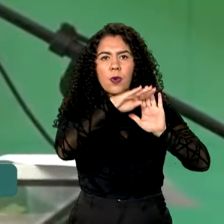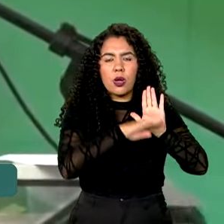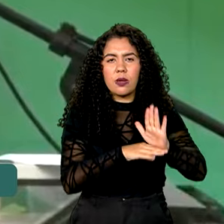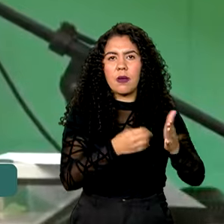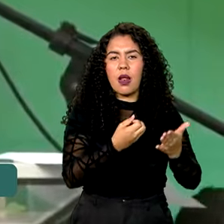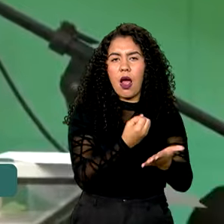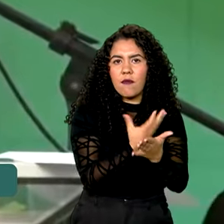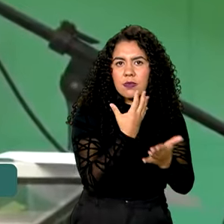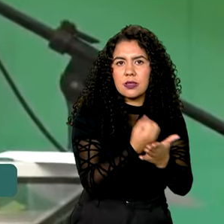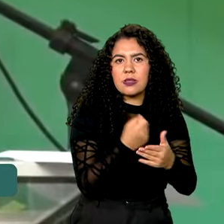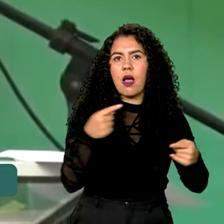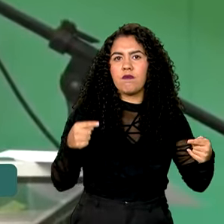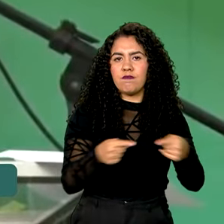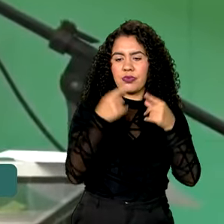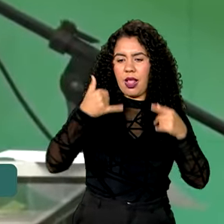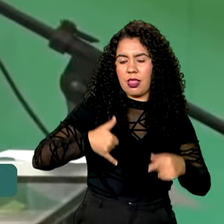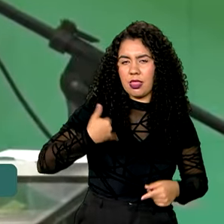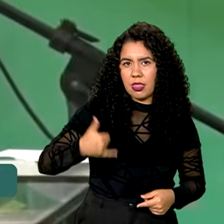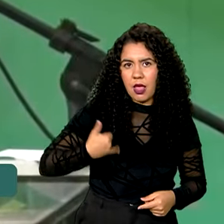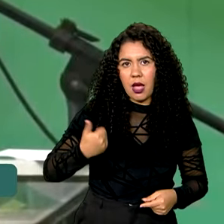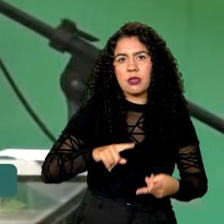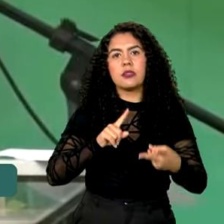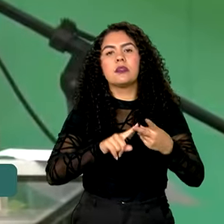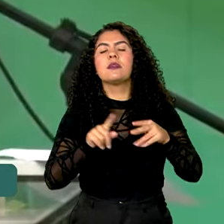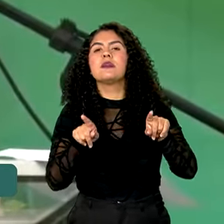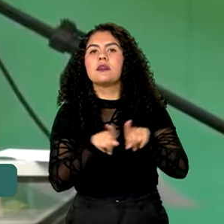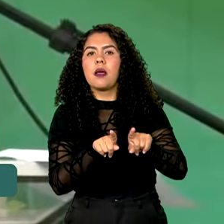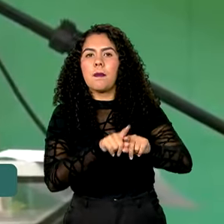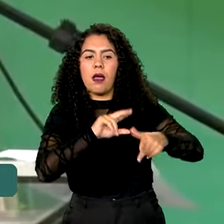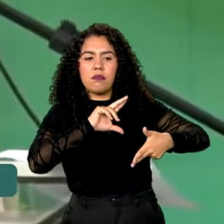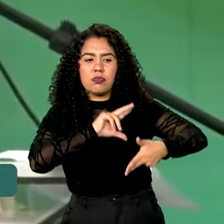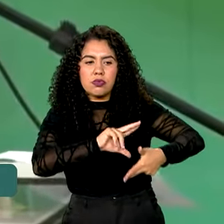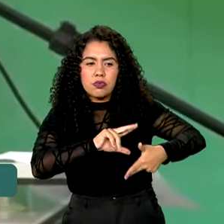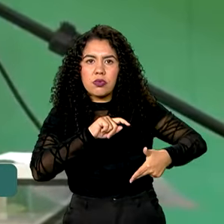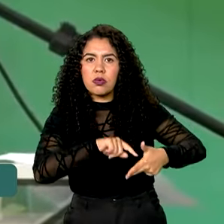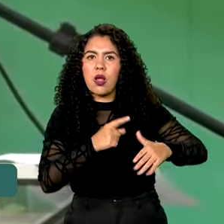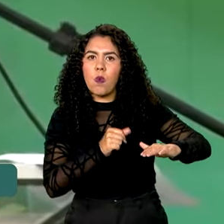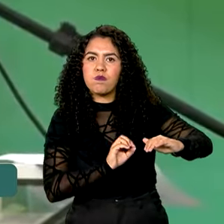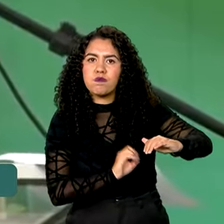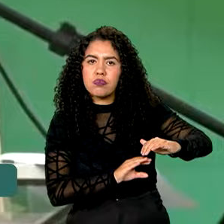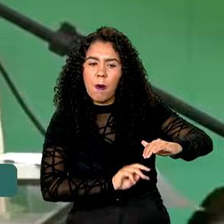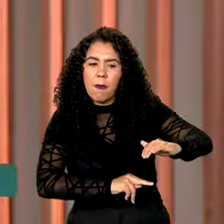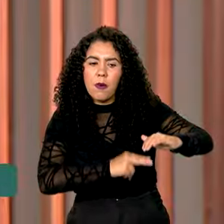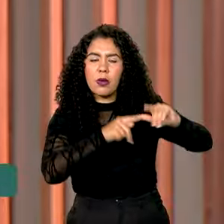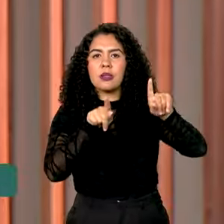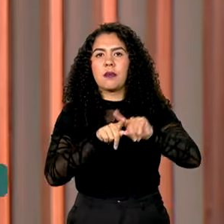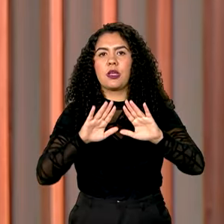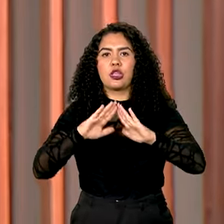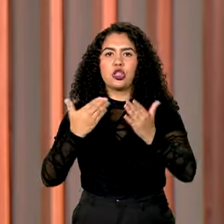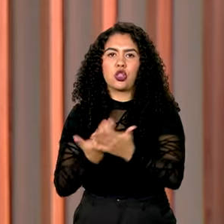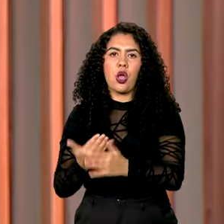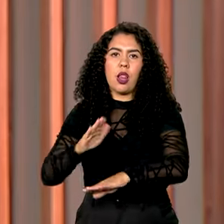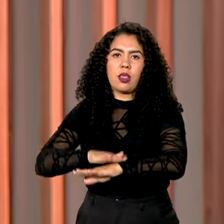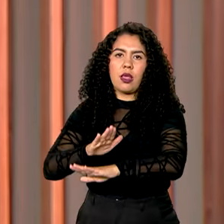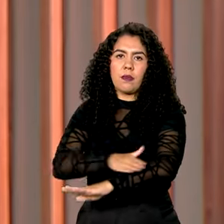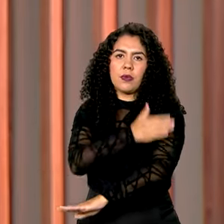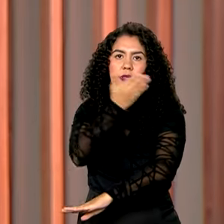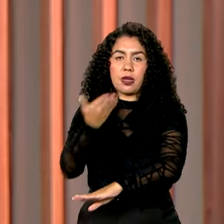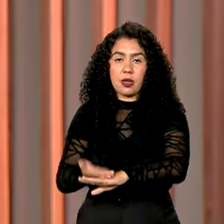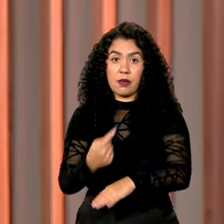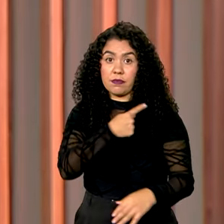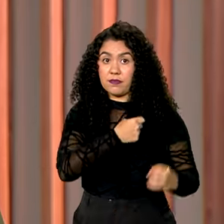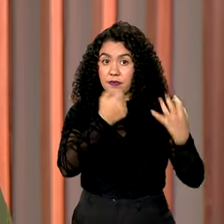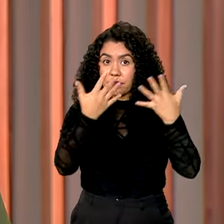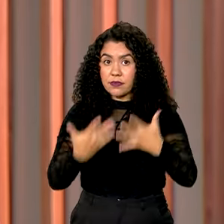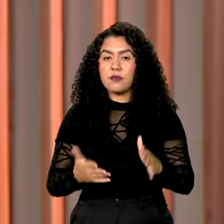assistência extraordinário como é o Pé de Meia, e também a Escola de Tempo Integral. E foi autorizada